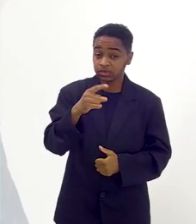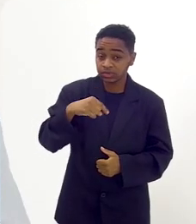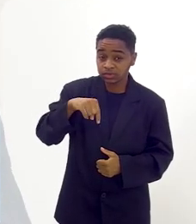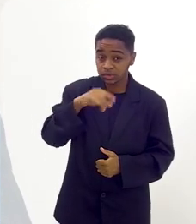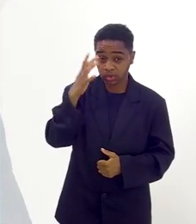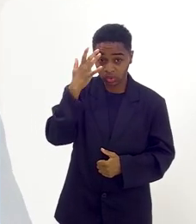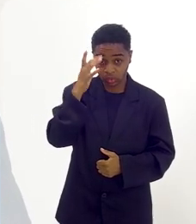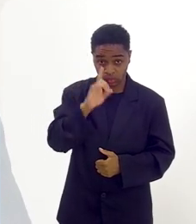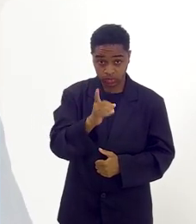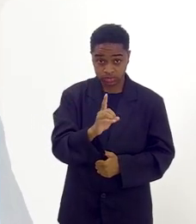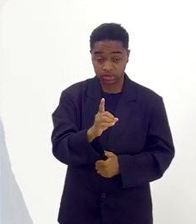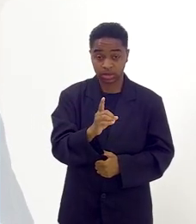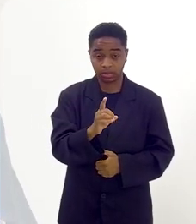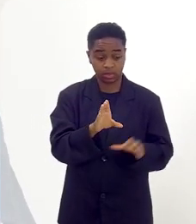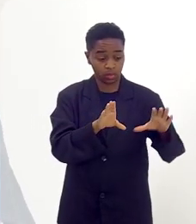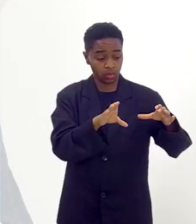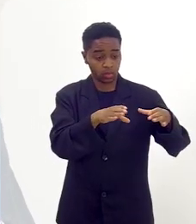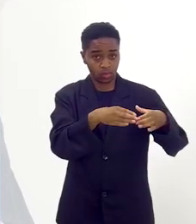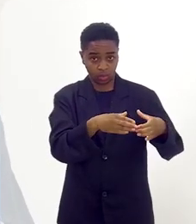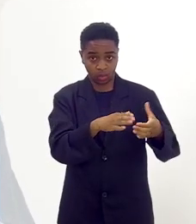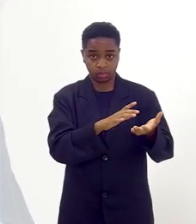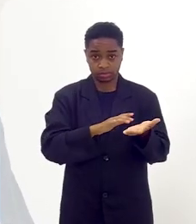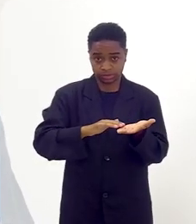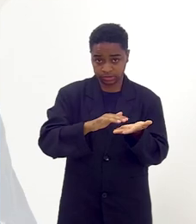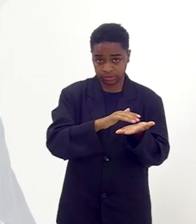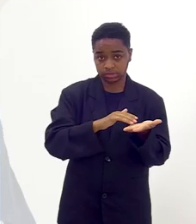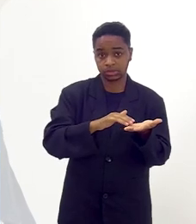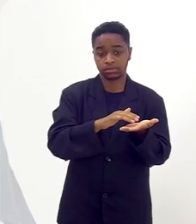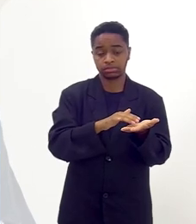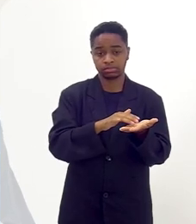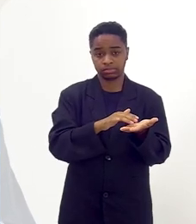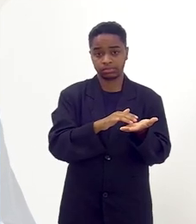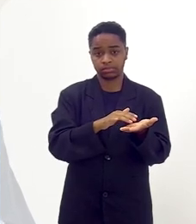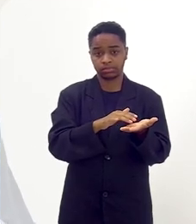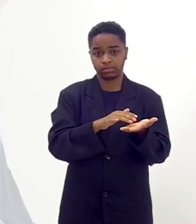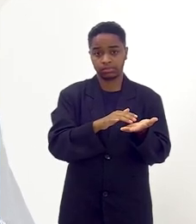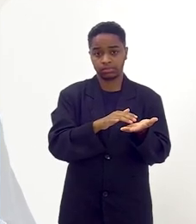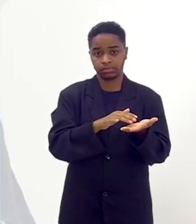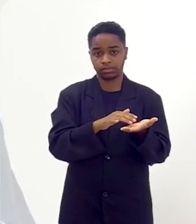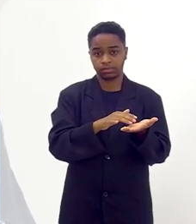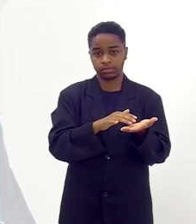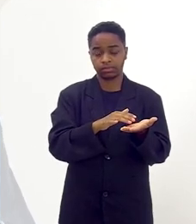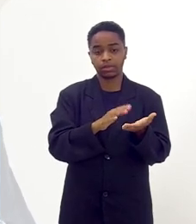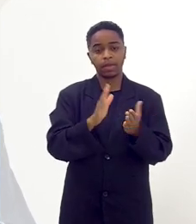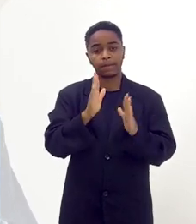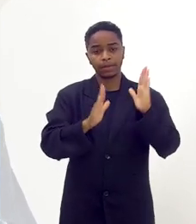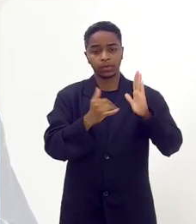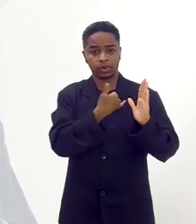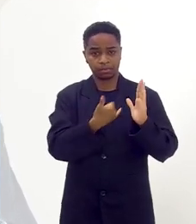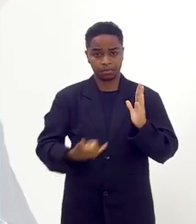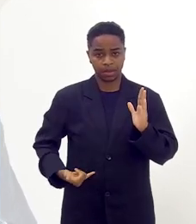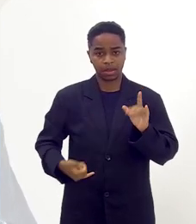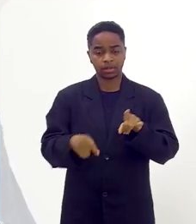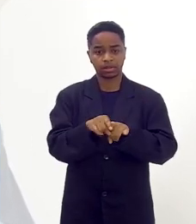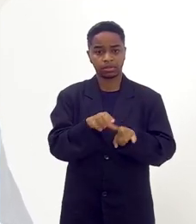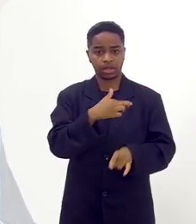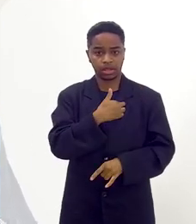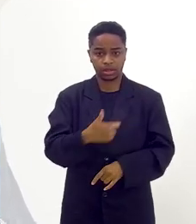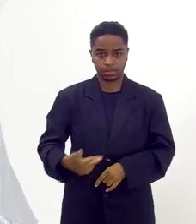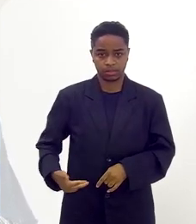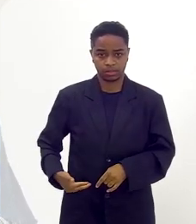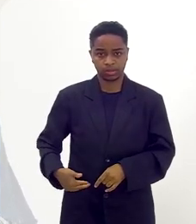para quem não sabe, os ciganos, né? Durante o Império e República,